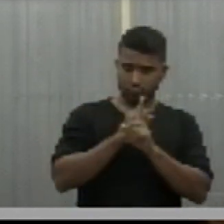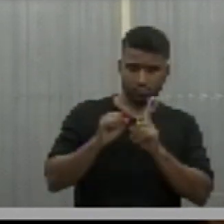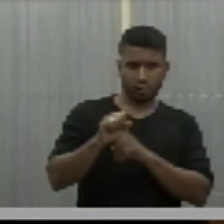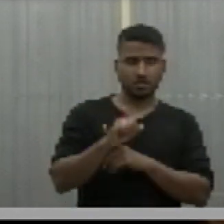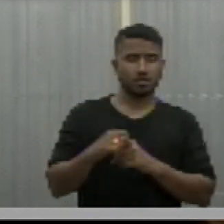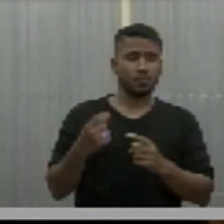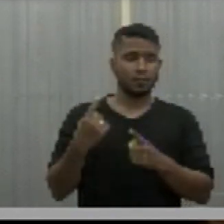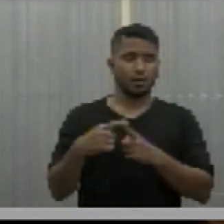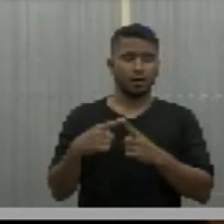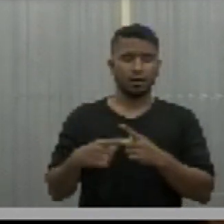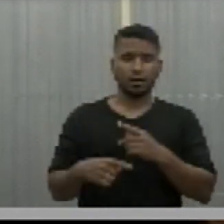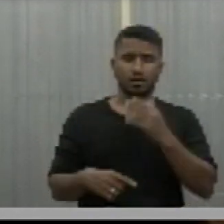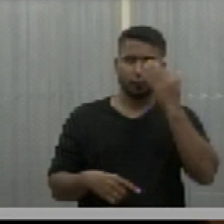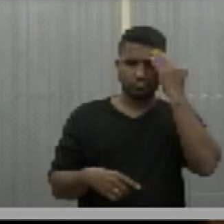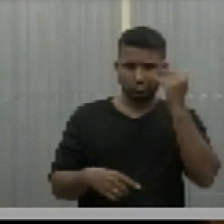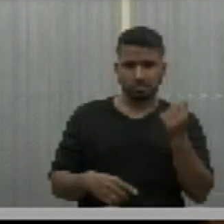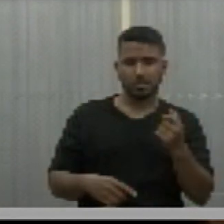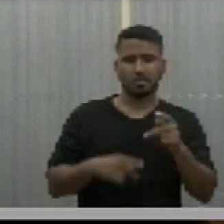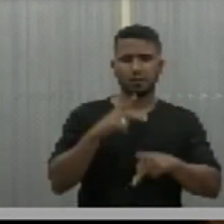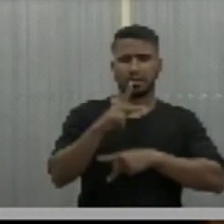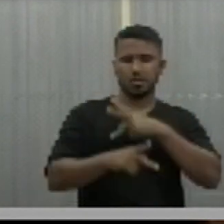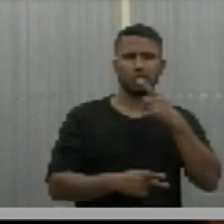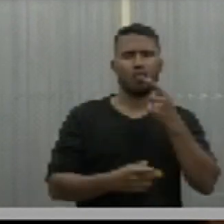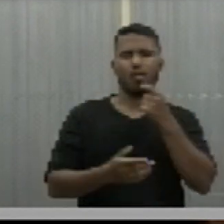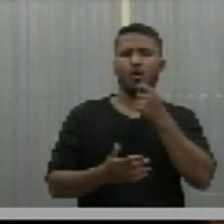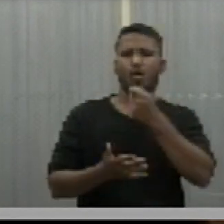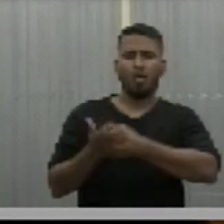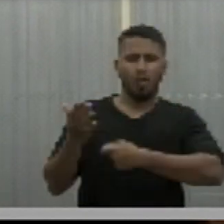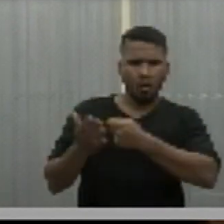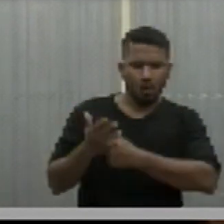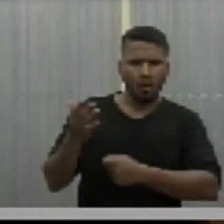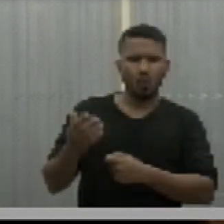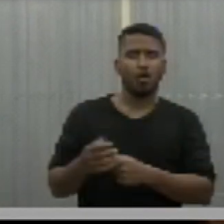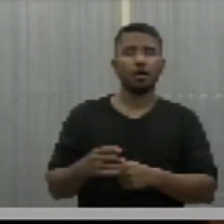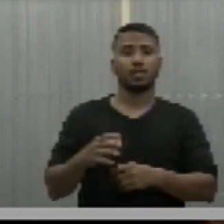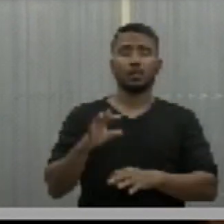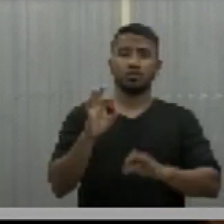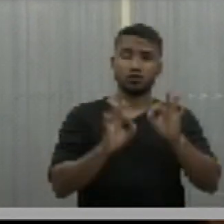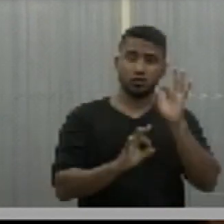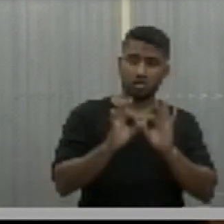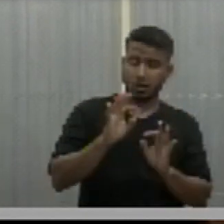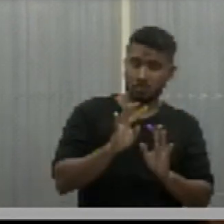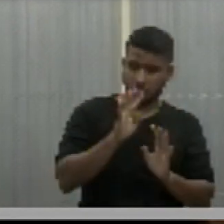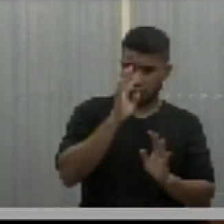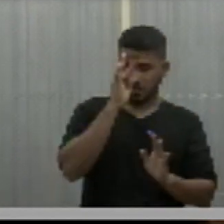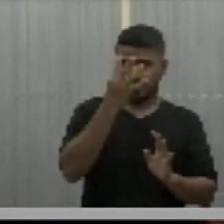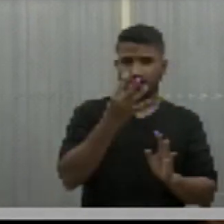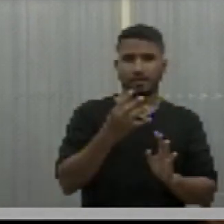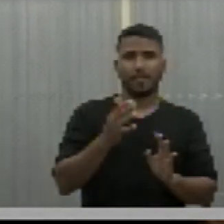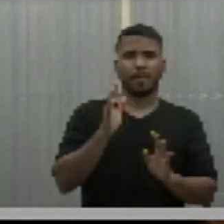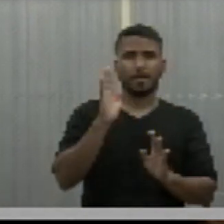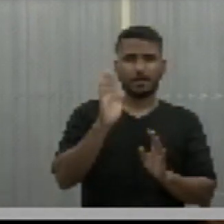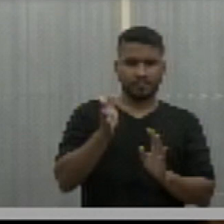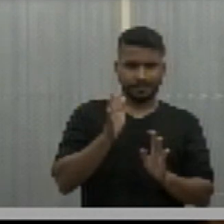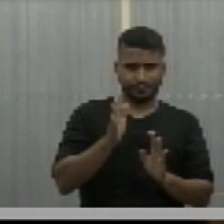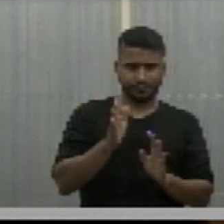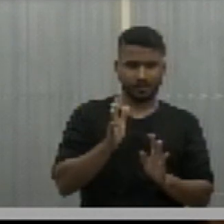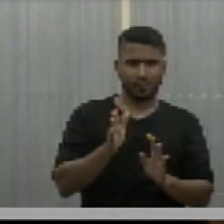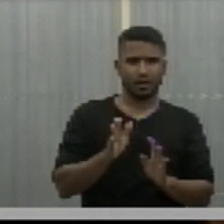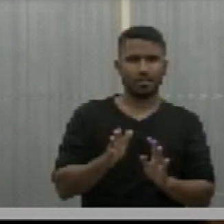porque eu tenho sido constantemente cobrado nessa questão da regulação. Inclusive, já até